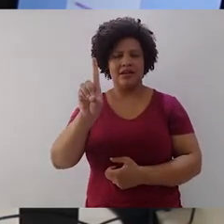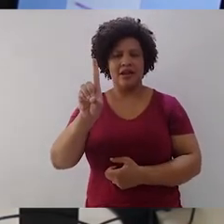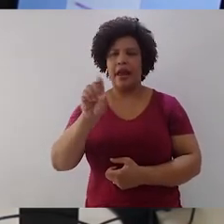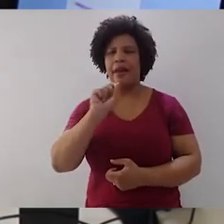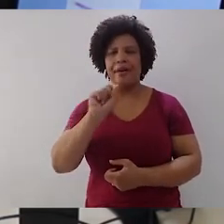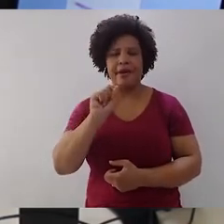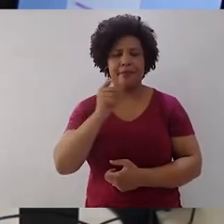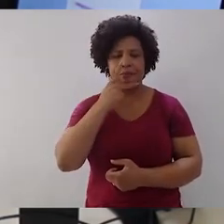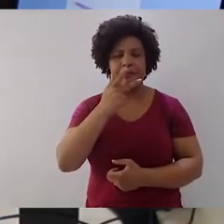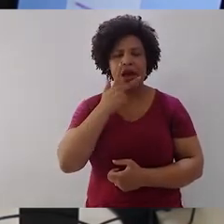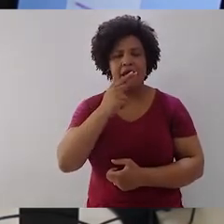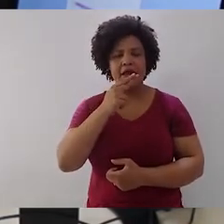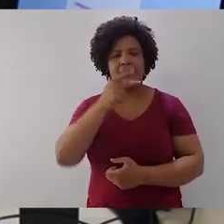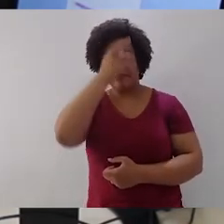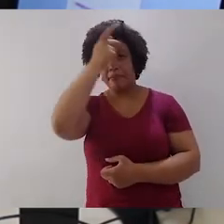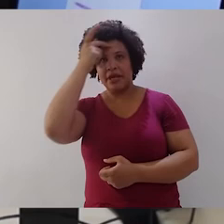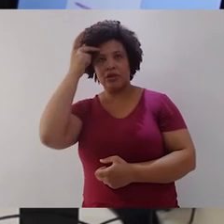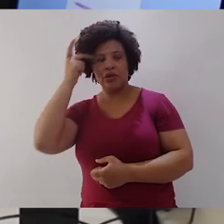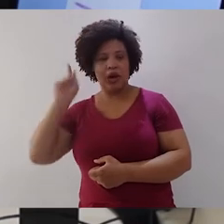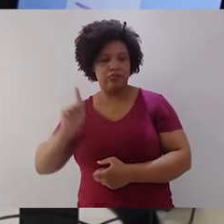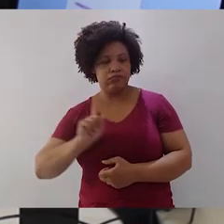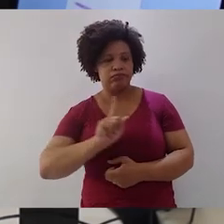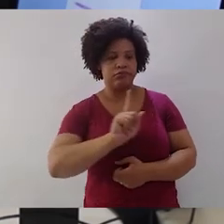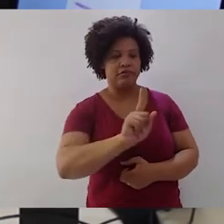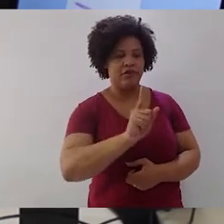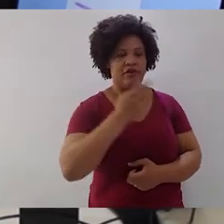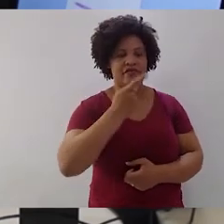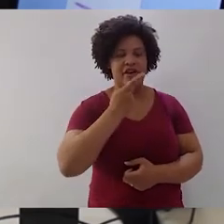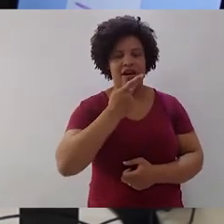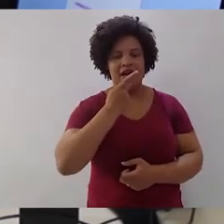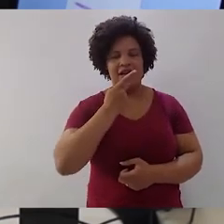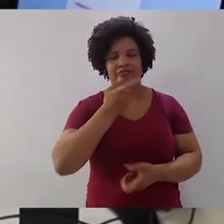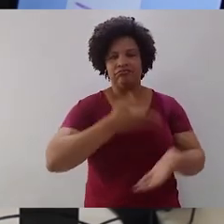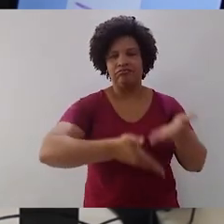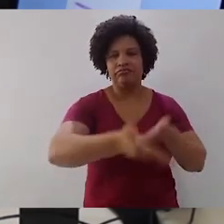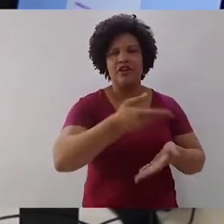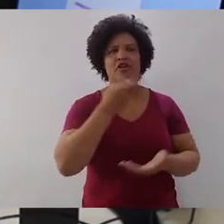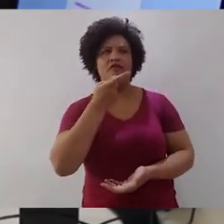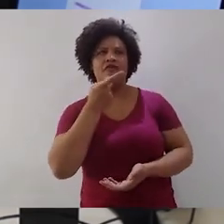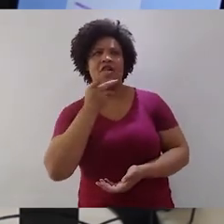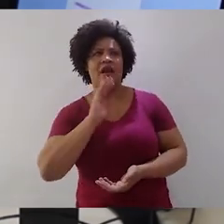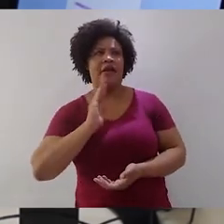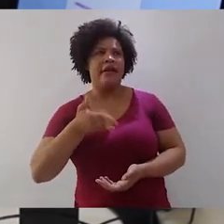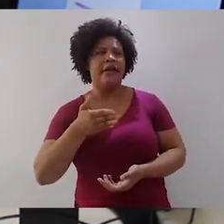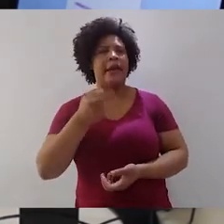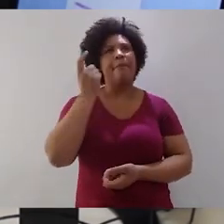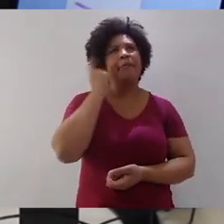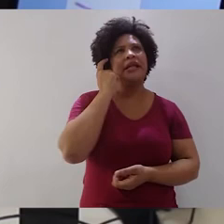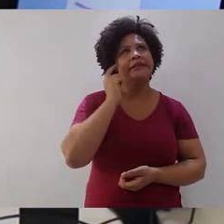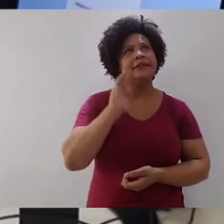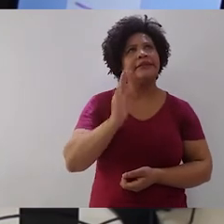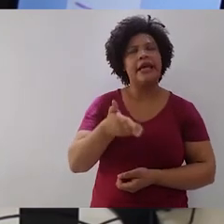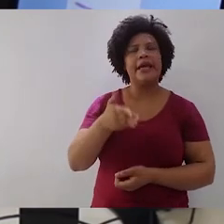vai falar num diálogo direto ou indireto. Falei, escreveu, pensou, disse,